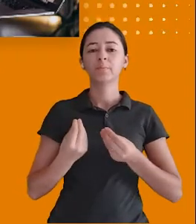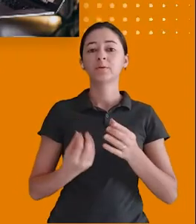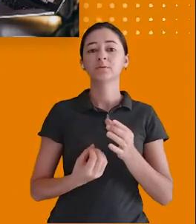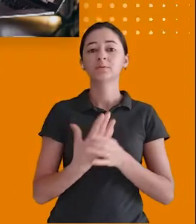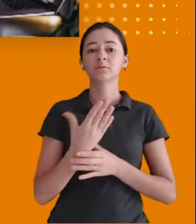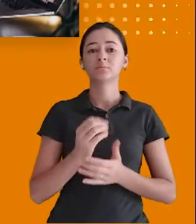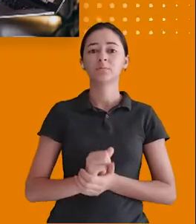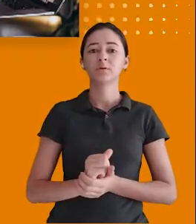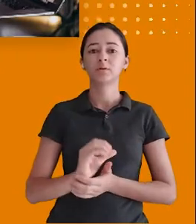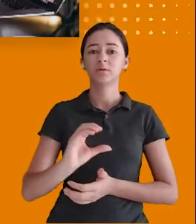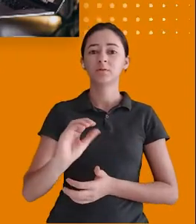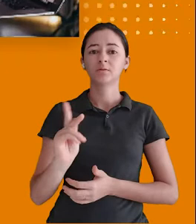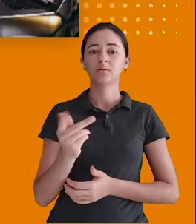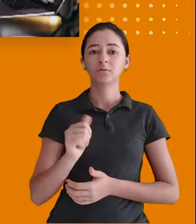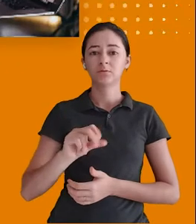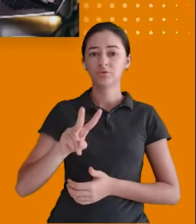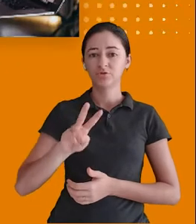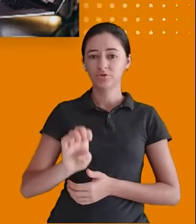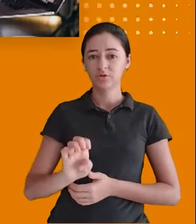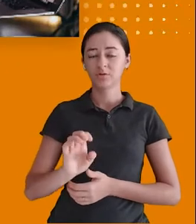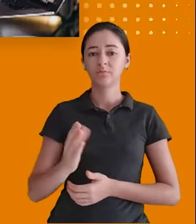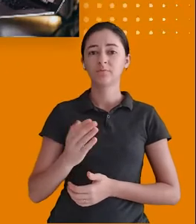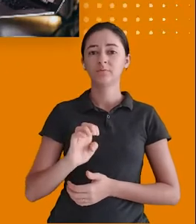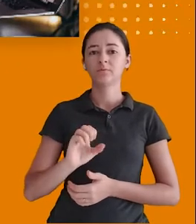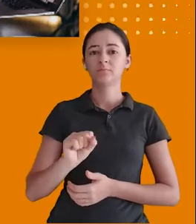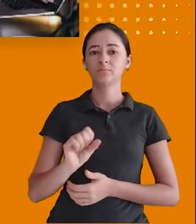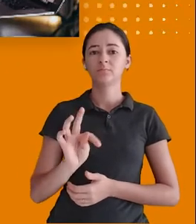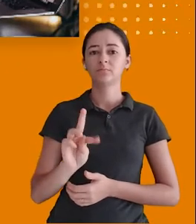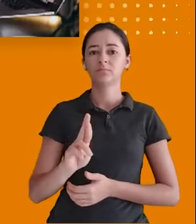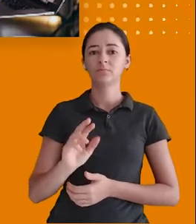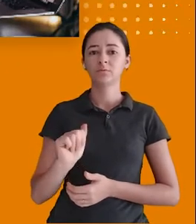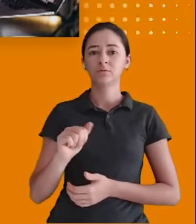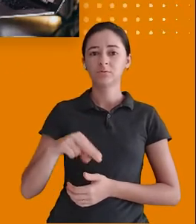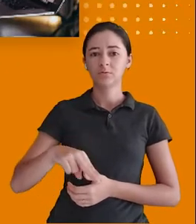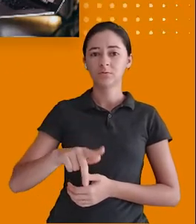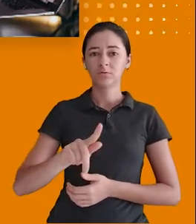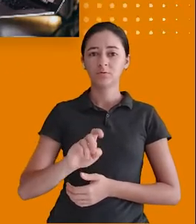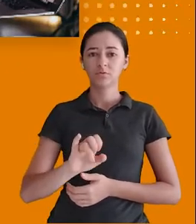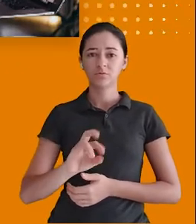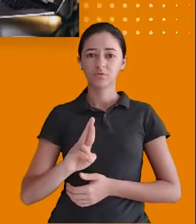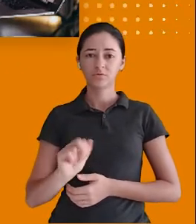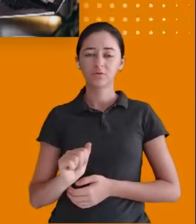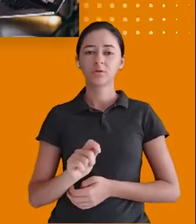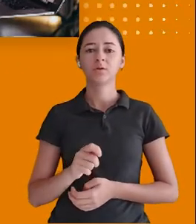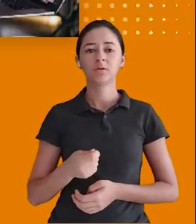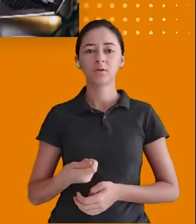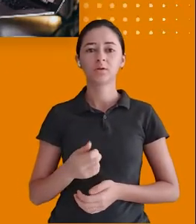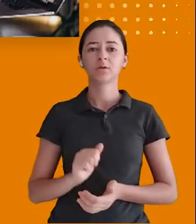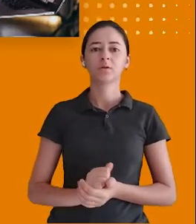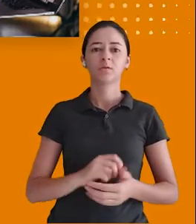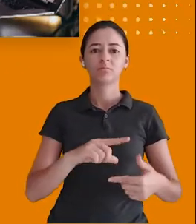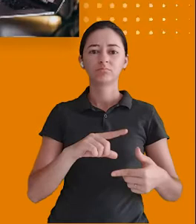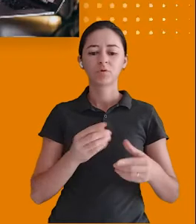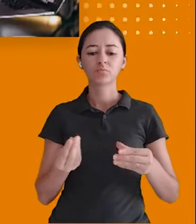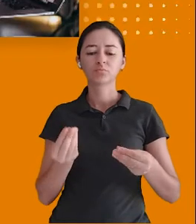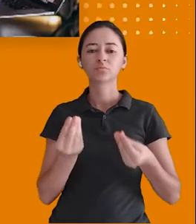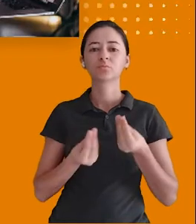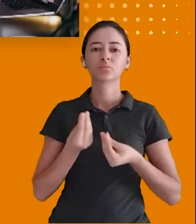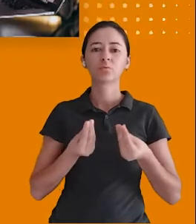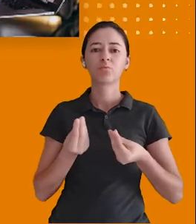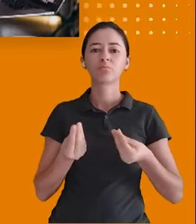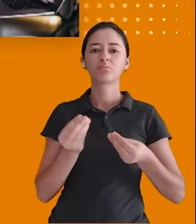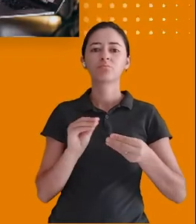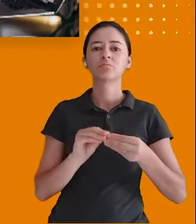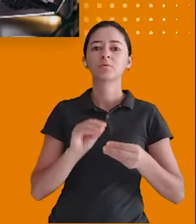estrangeiras A ordem de criação das tabelas Eu acredito que pela prática que já foi feita Nós já